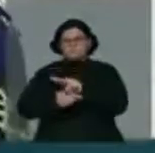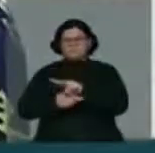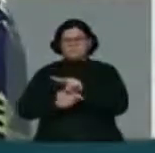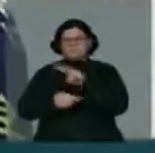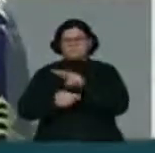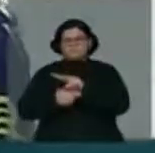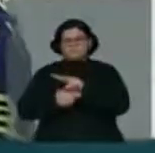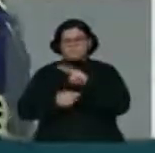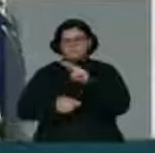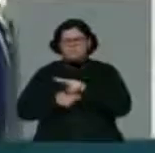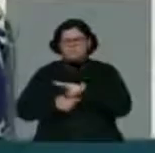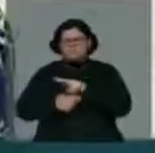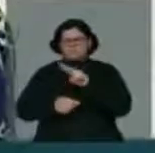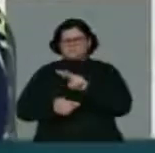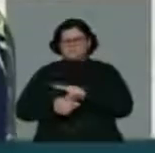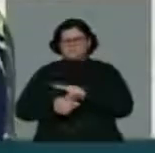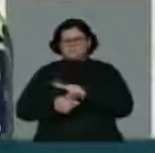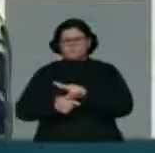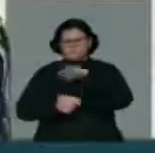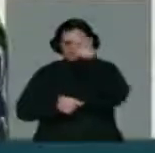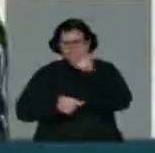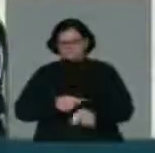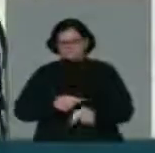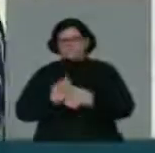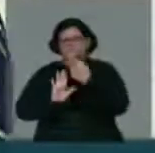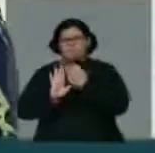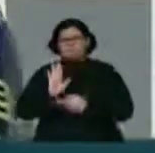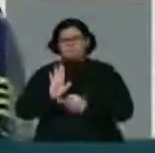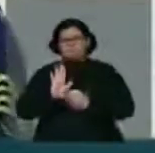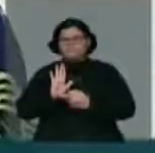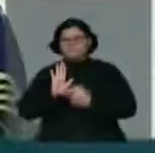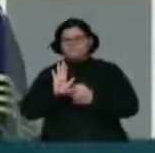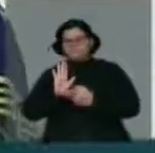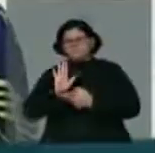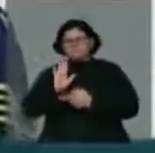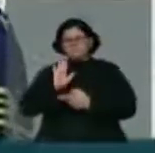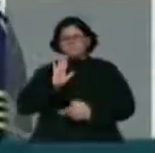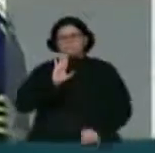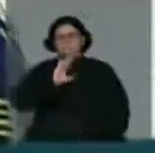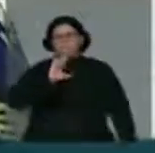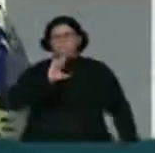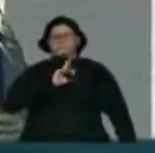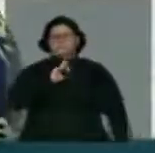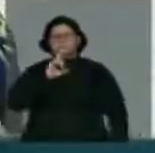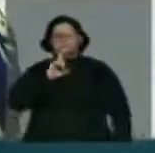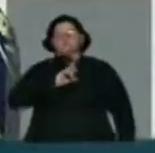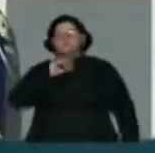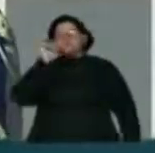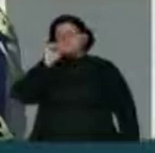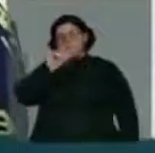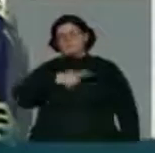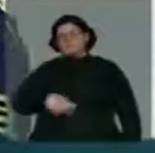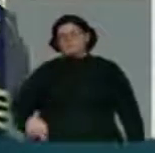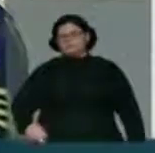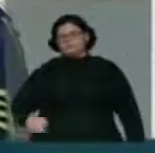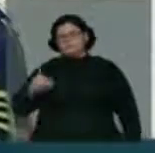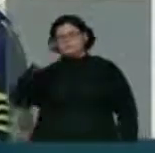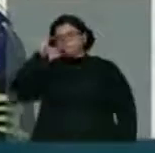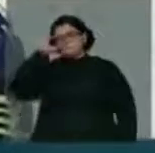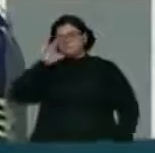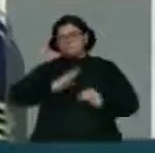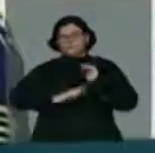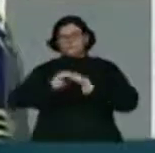sem titubear o projeto que a presidente Dilma apresentou do Plano